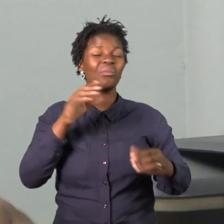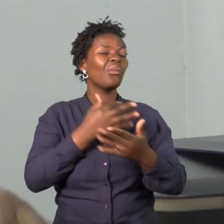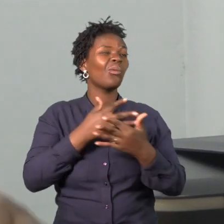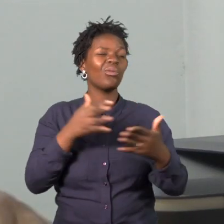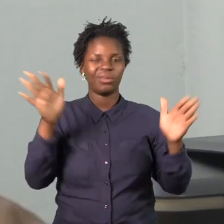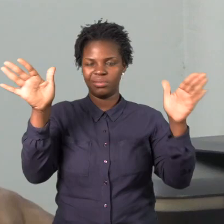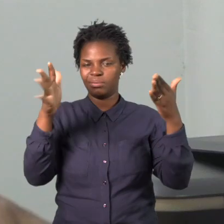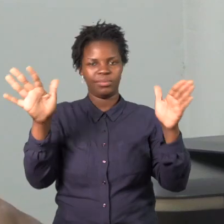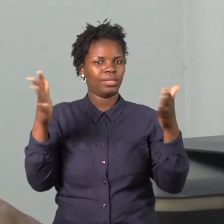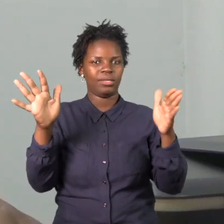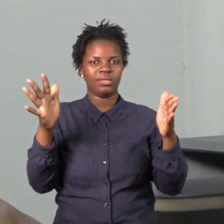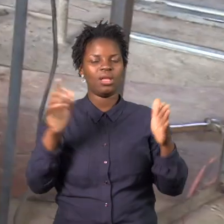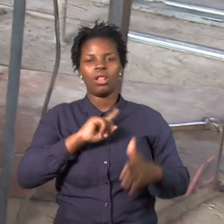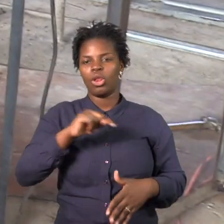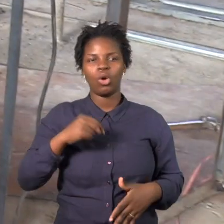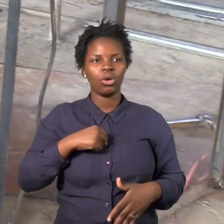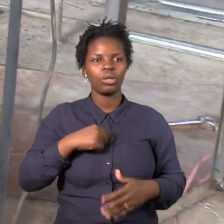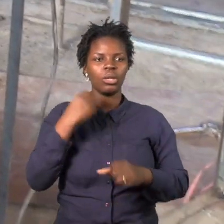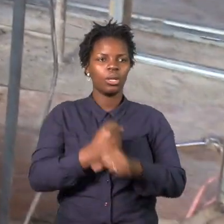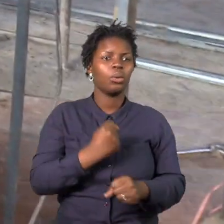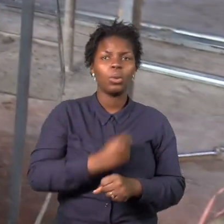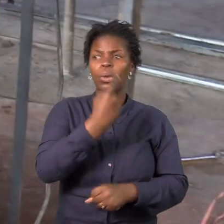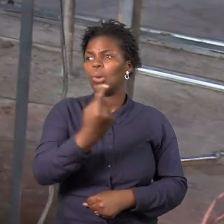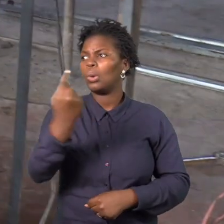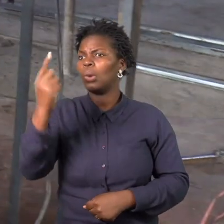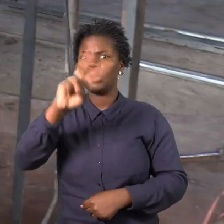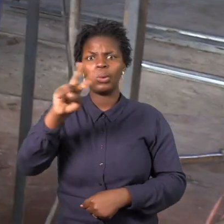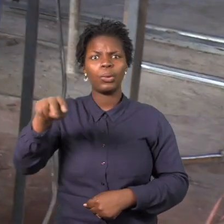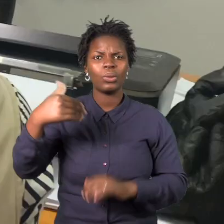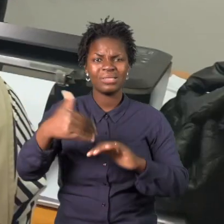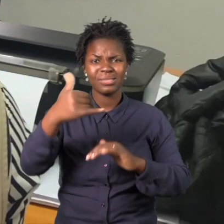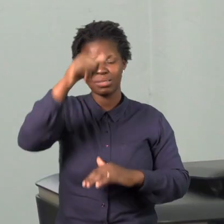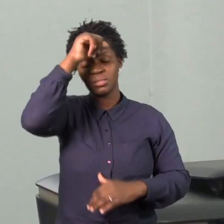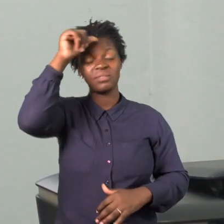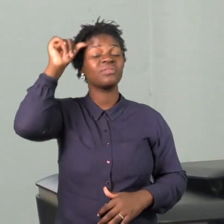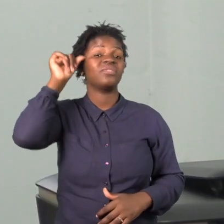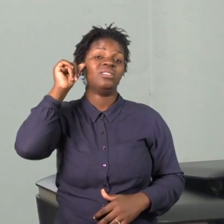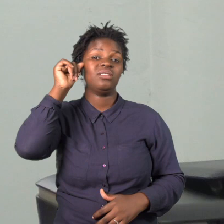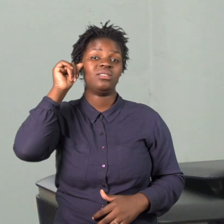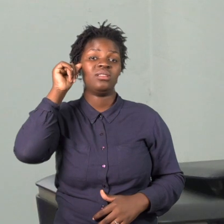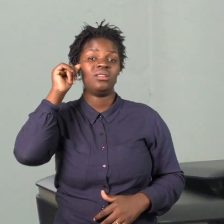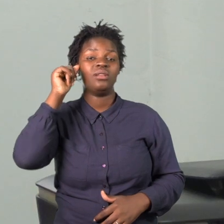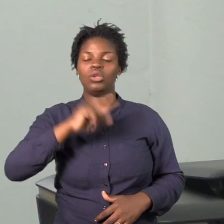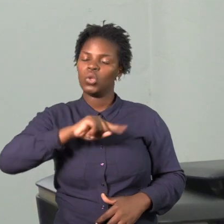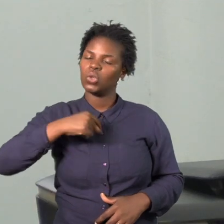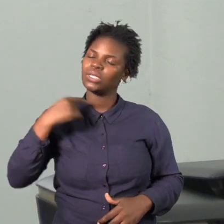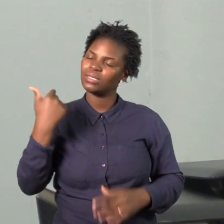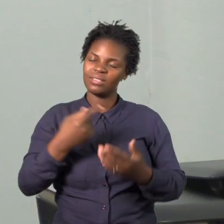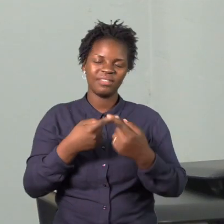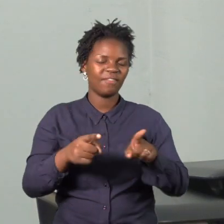subdividir e visitar diversos ramos de atividade. E face a essa limitação, qual é estratégia que a inspeção adota? Não existe nenhuma